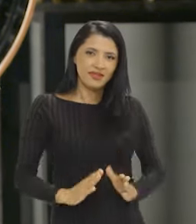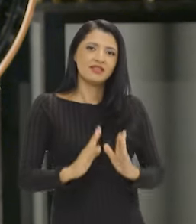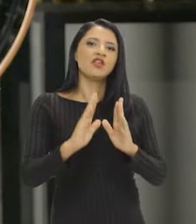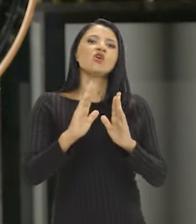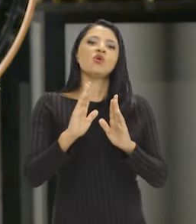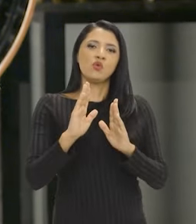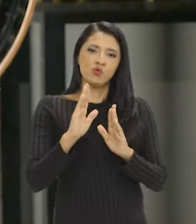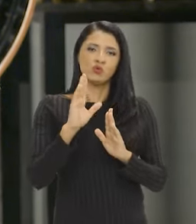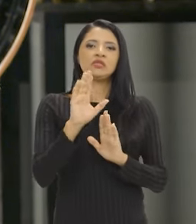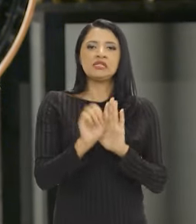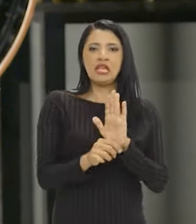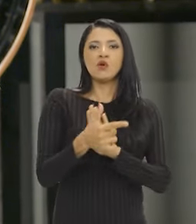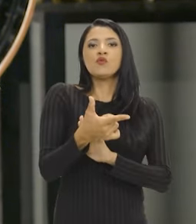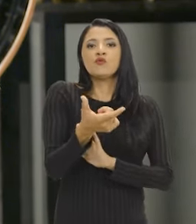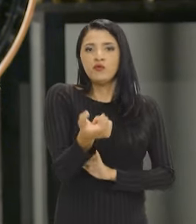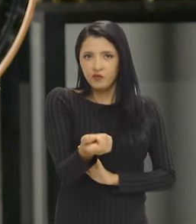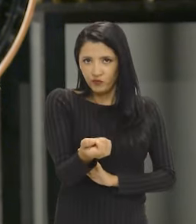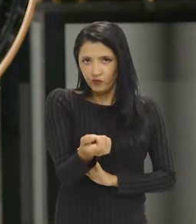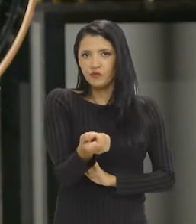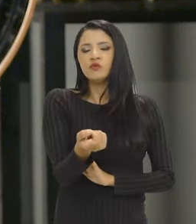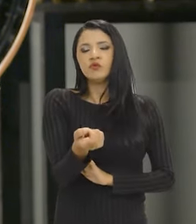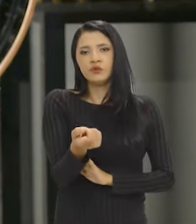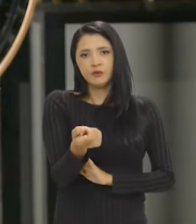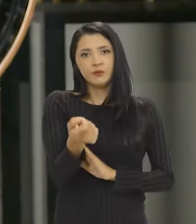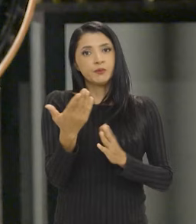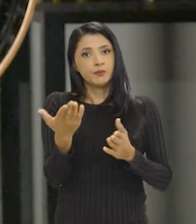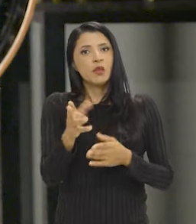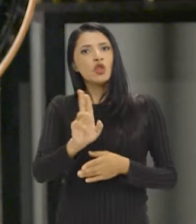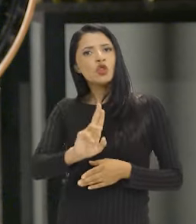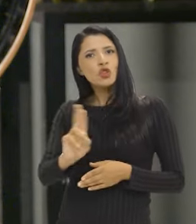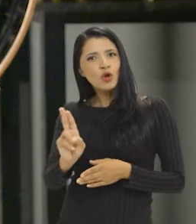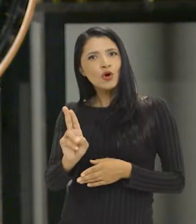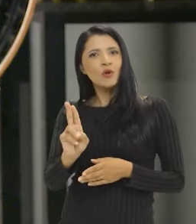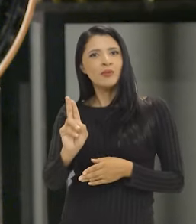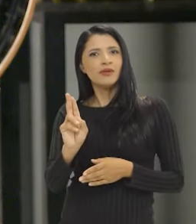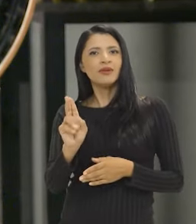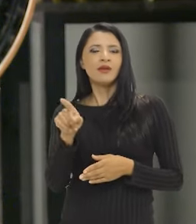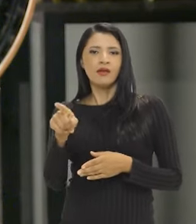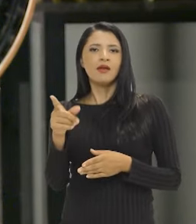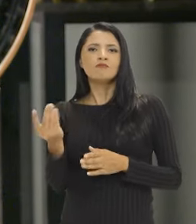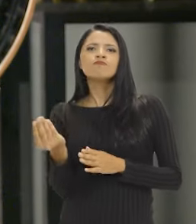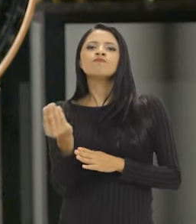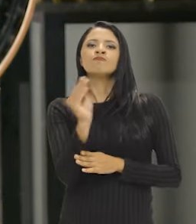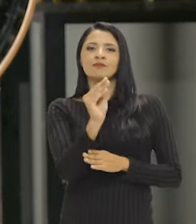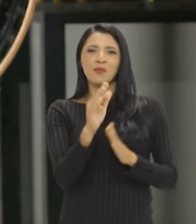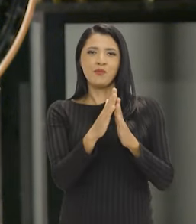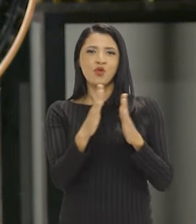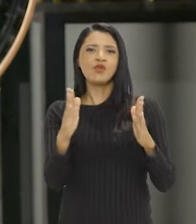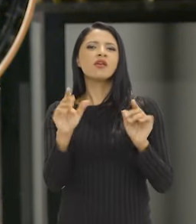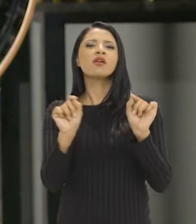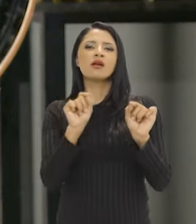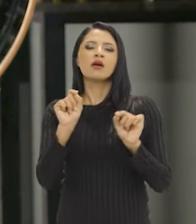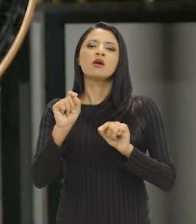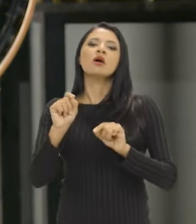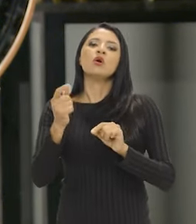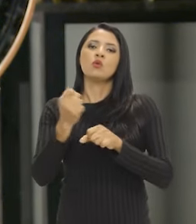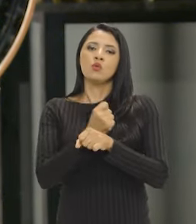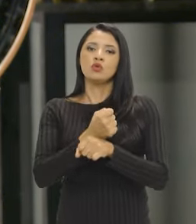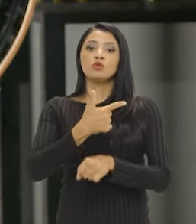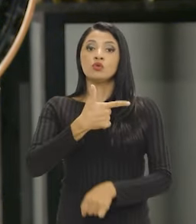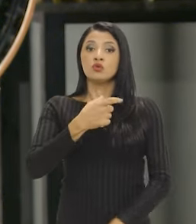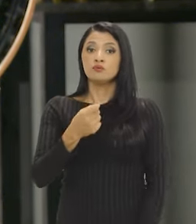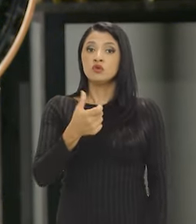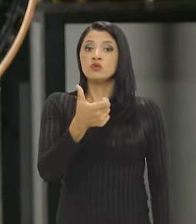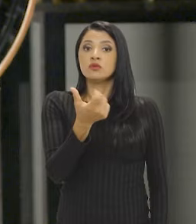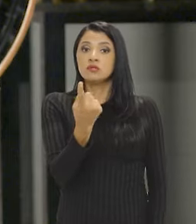nascida no século XX. Esse nome, ele é atribuído à biblioteca em